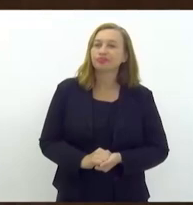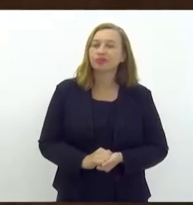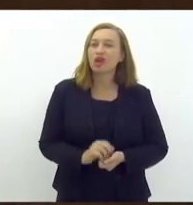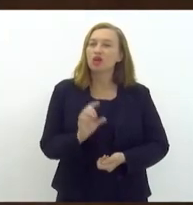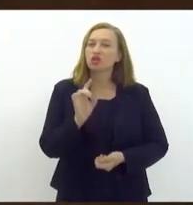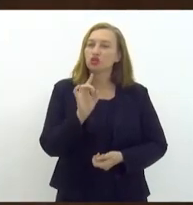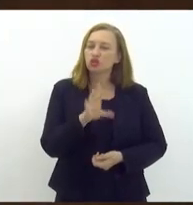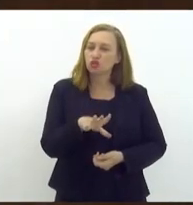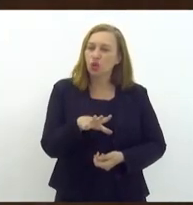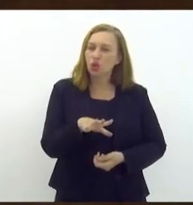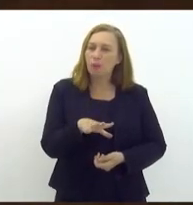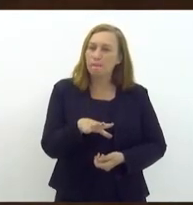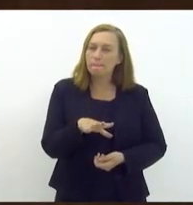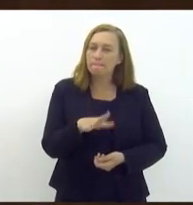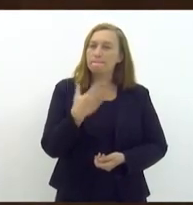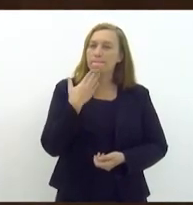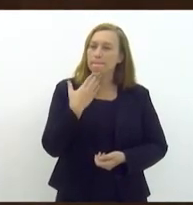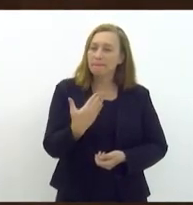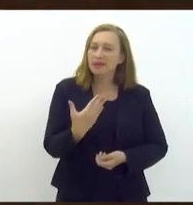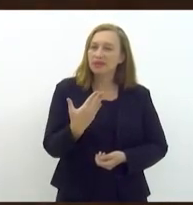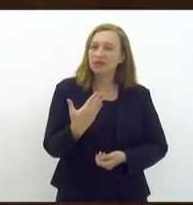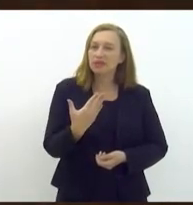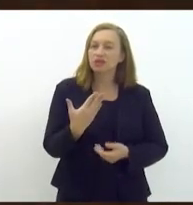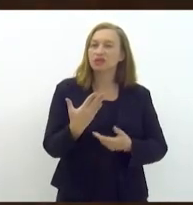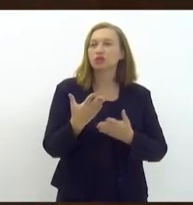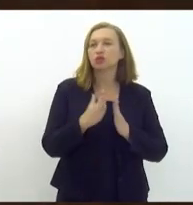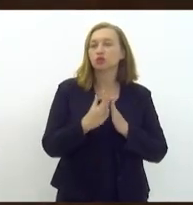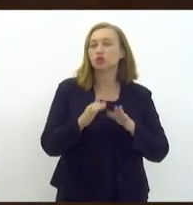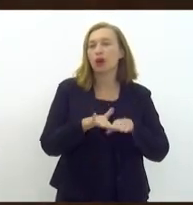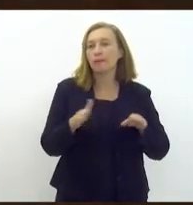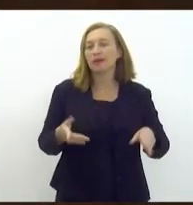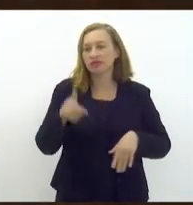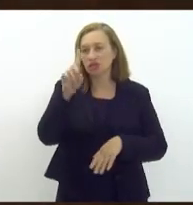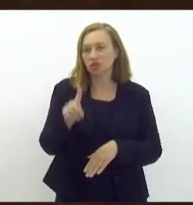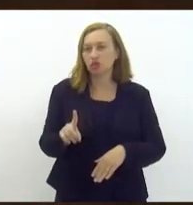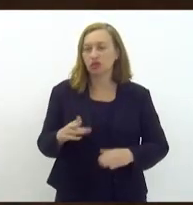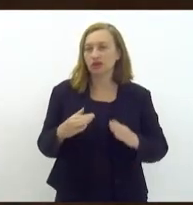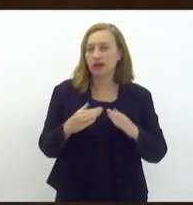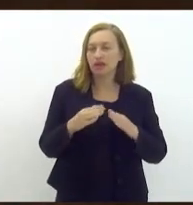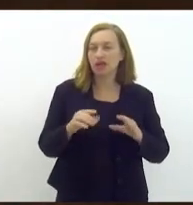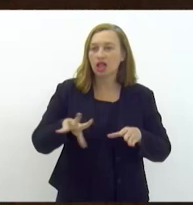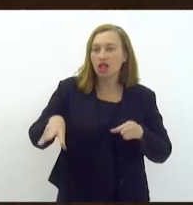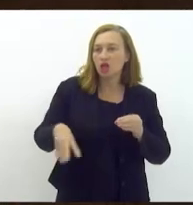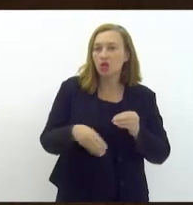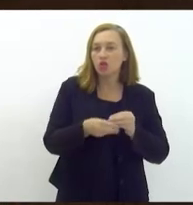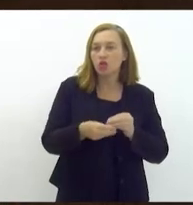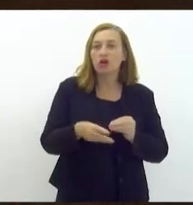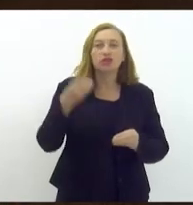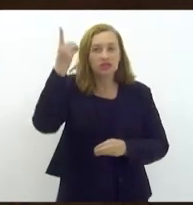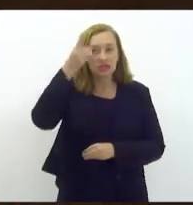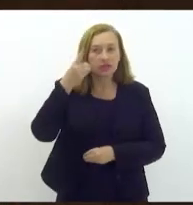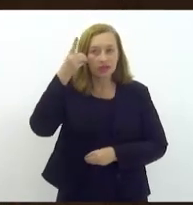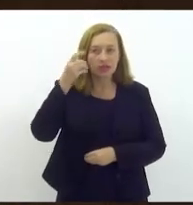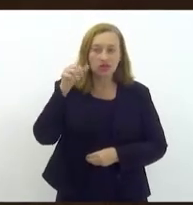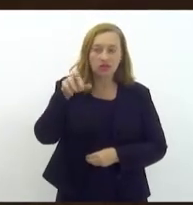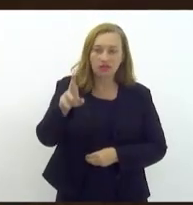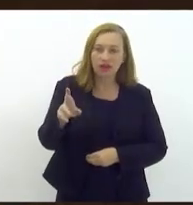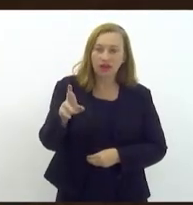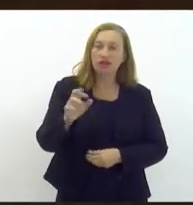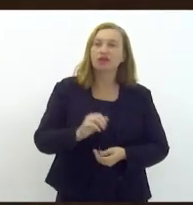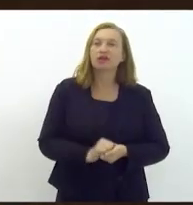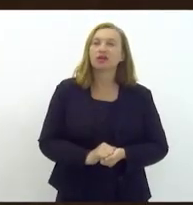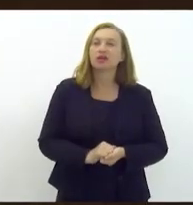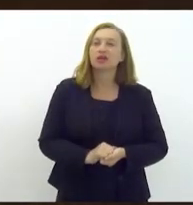Somente para pedir por gentileza que a mesa diretora dessa casa inclua o deputado Rosenberg Reis